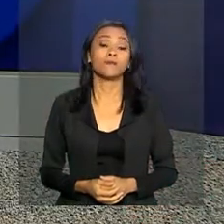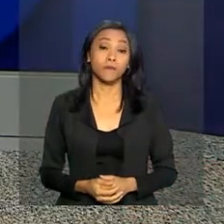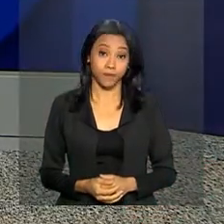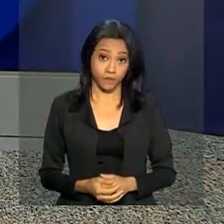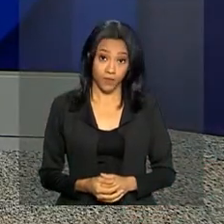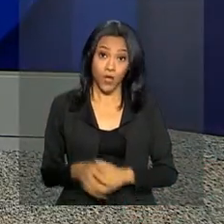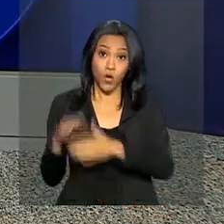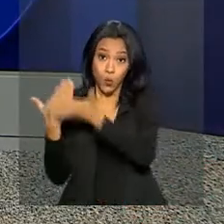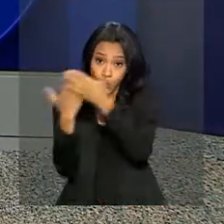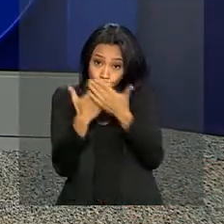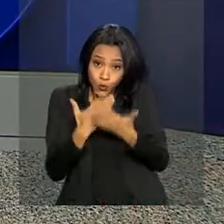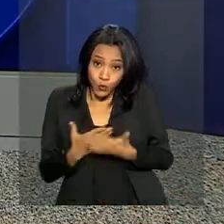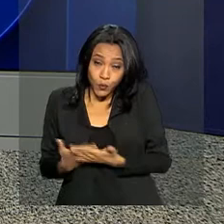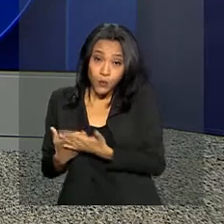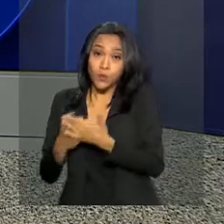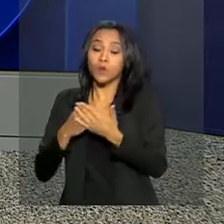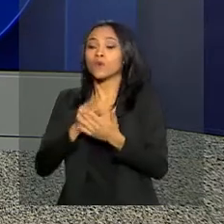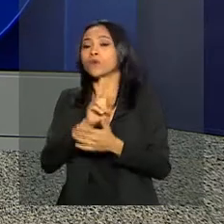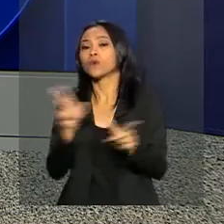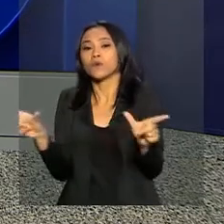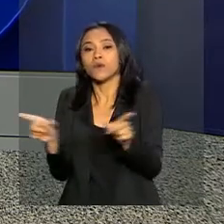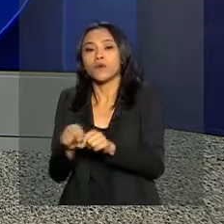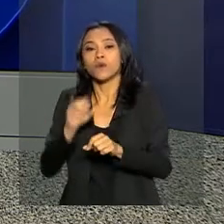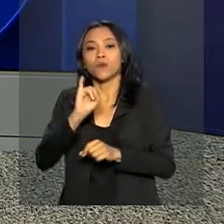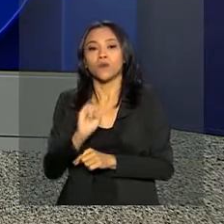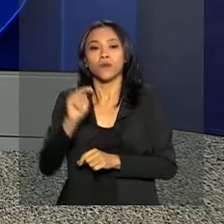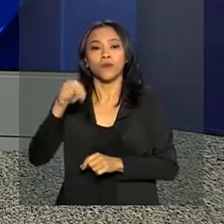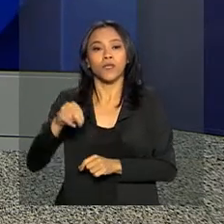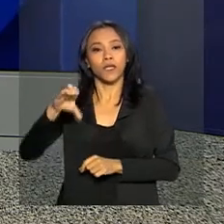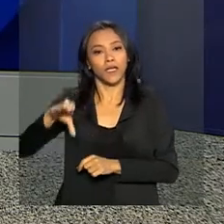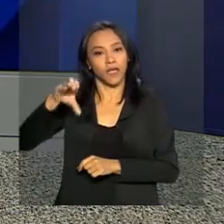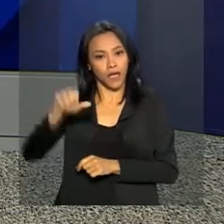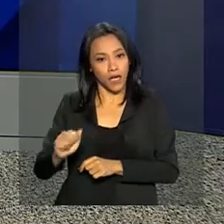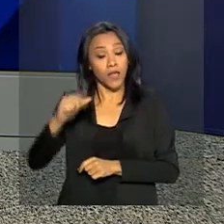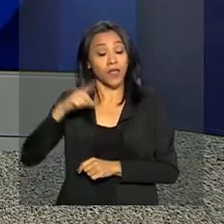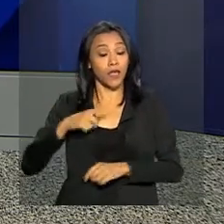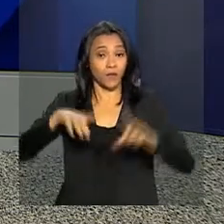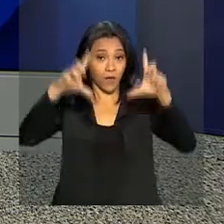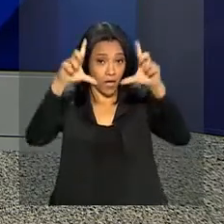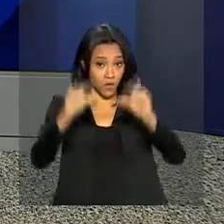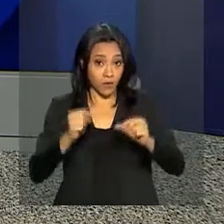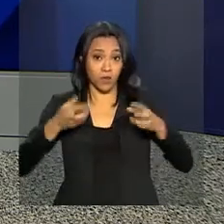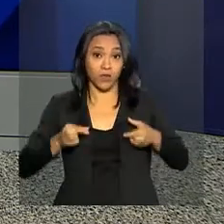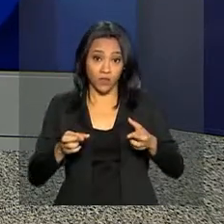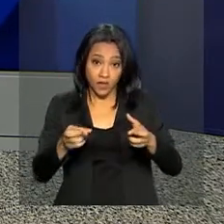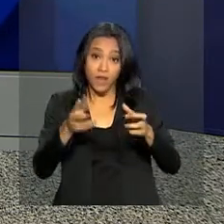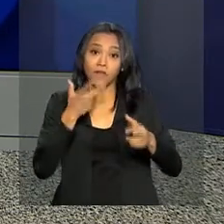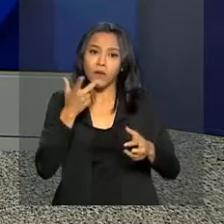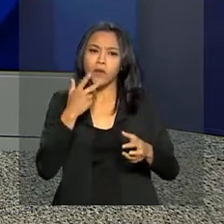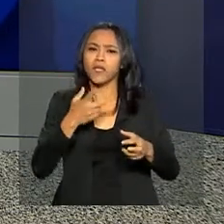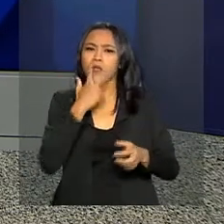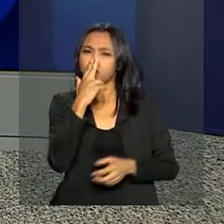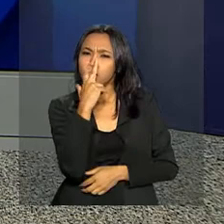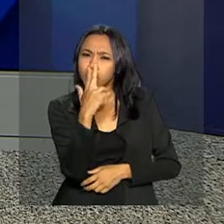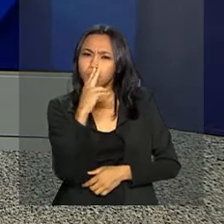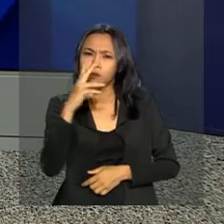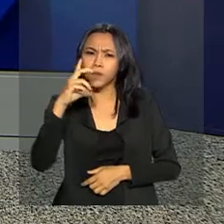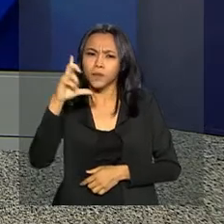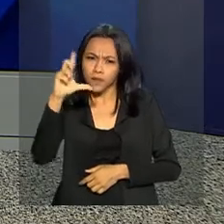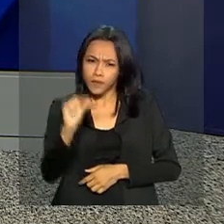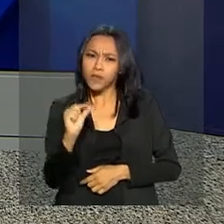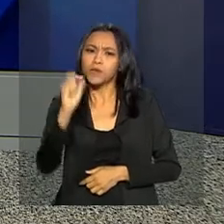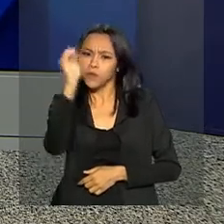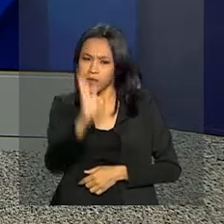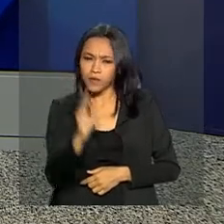Um estudo do INCA, o Instituto Nacional de Câncer, mostra que houve uma redução no consumo de cigarros ilegais no Brasil. Vamos